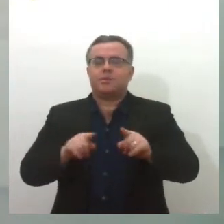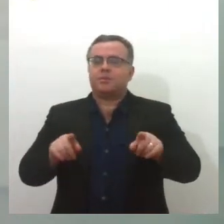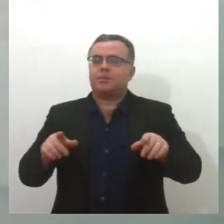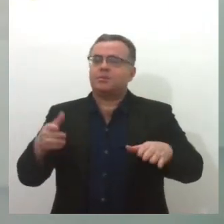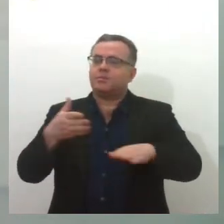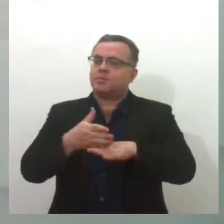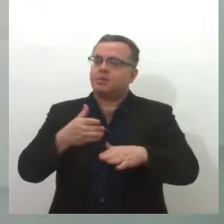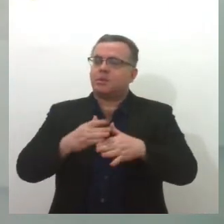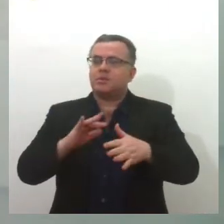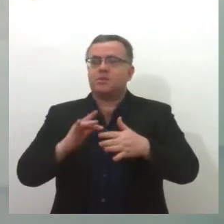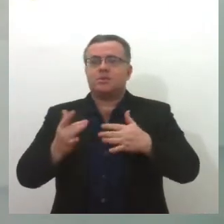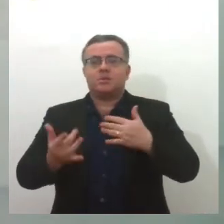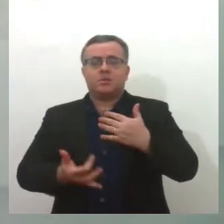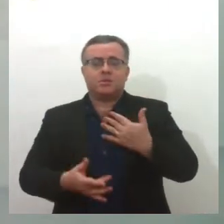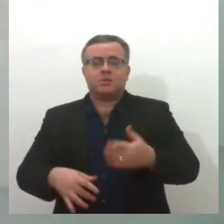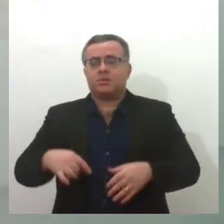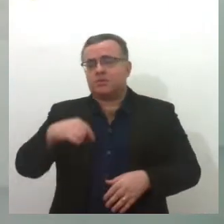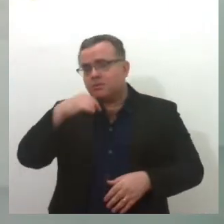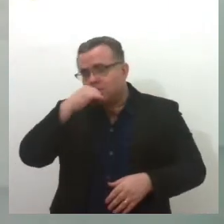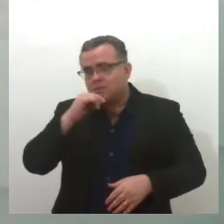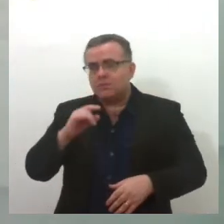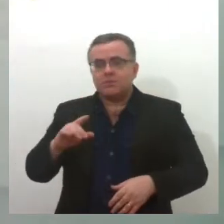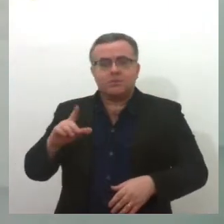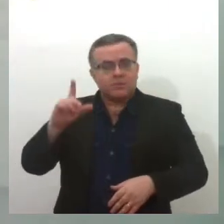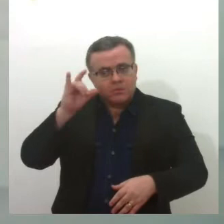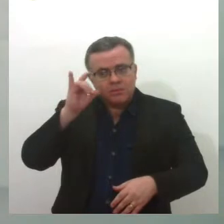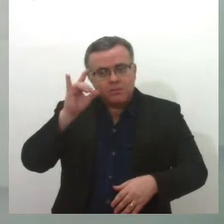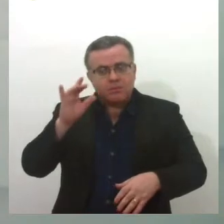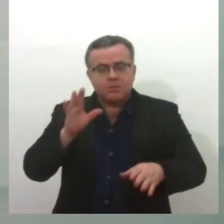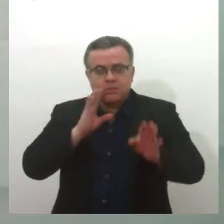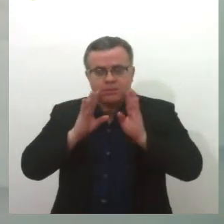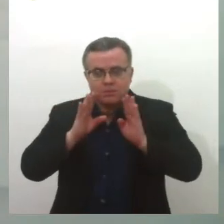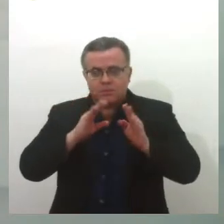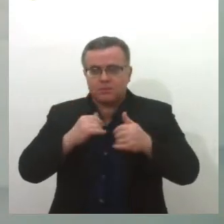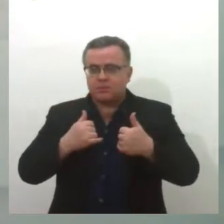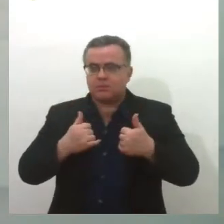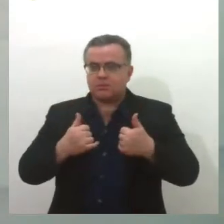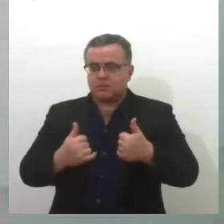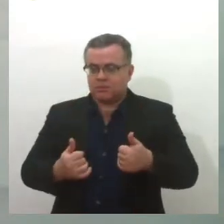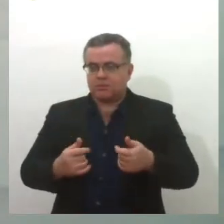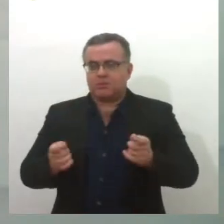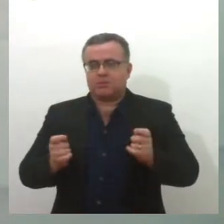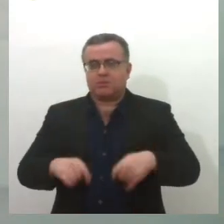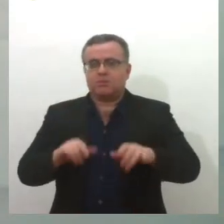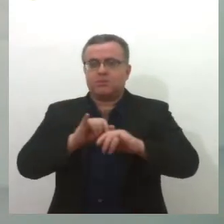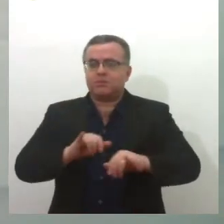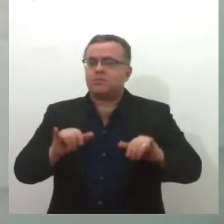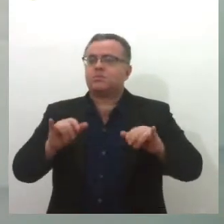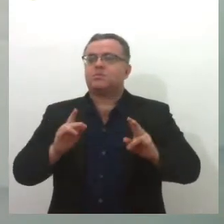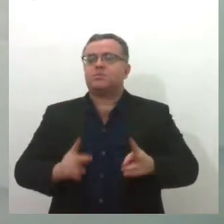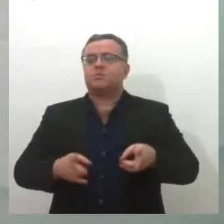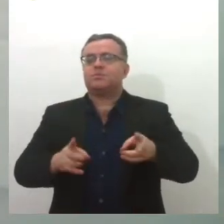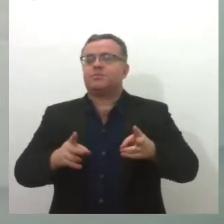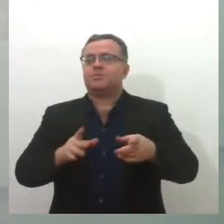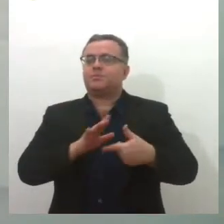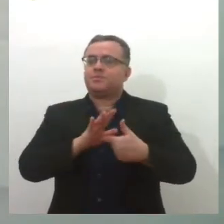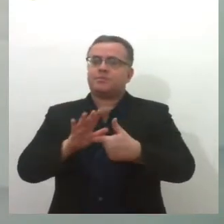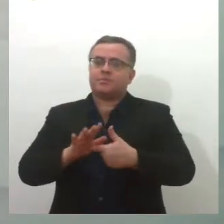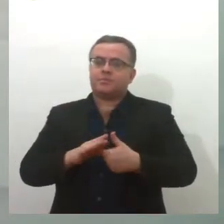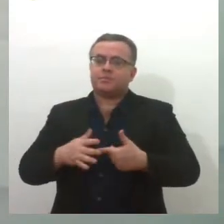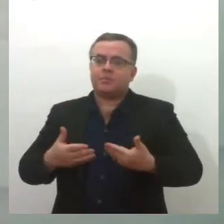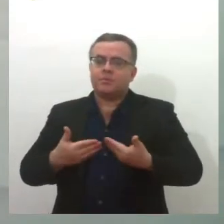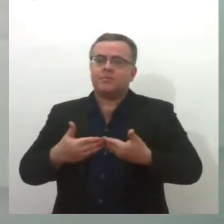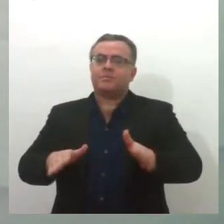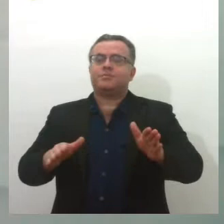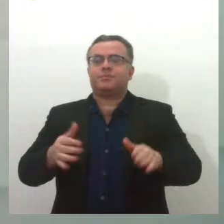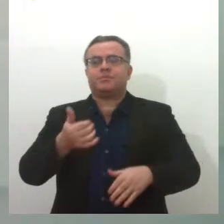arroba Assembleia SE, já no Instagram, Denise, arroba Assembleia Sergipano. E vale lembrar que essa exposição, ela será inaugurada